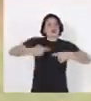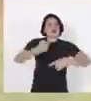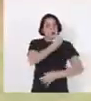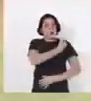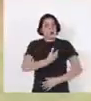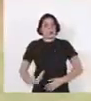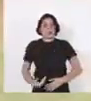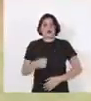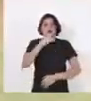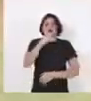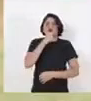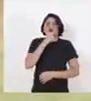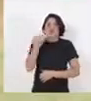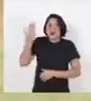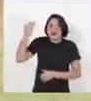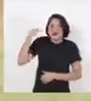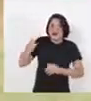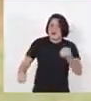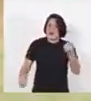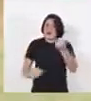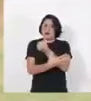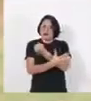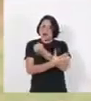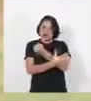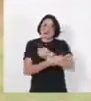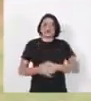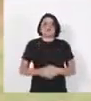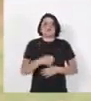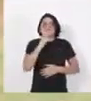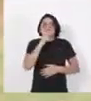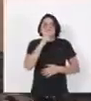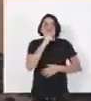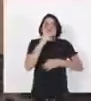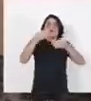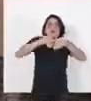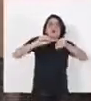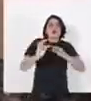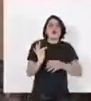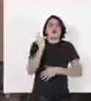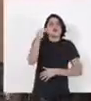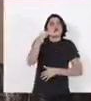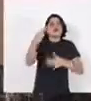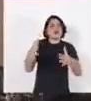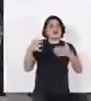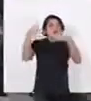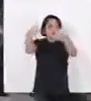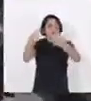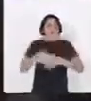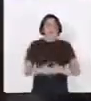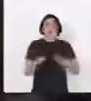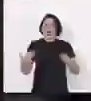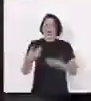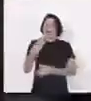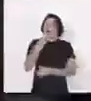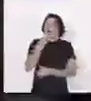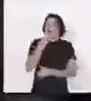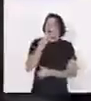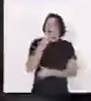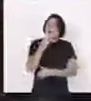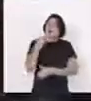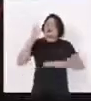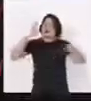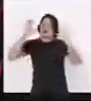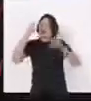retrógradas e corruptas, ainda nos fazem distantes de um futuro promissor. Chegou o momento de deixarmos de pisar na riqueza